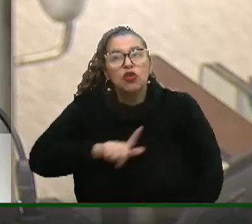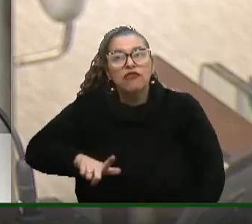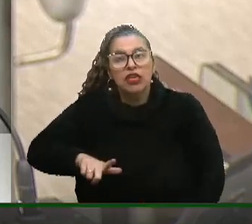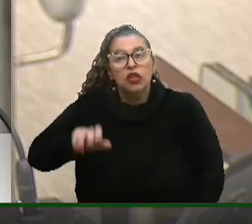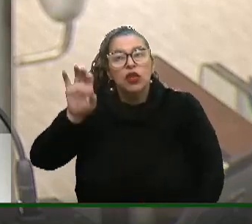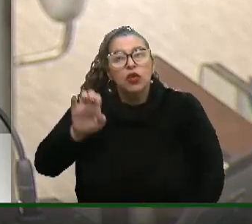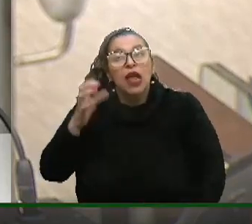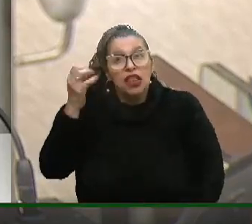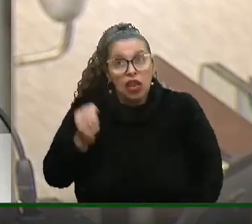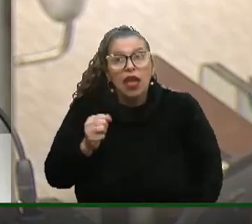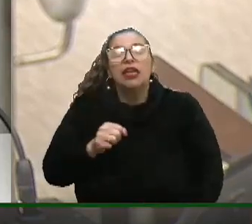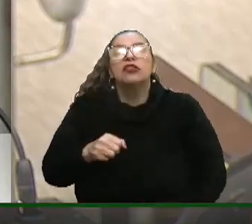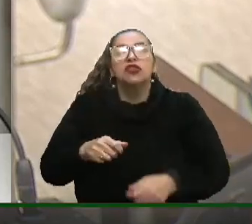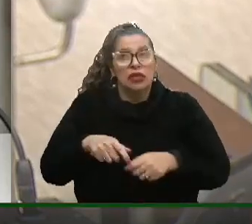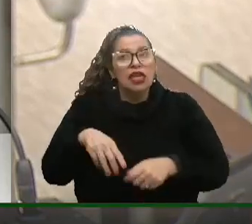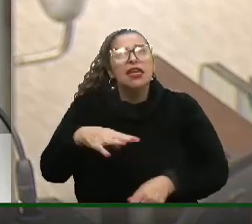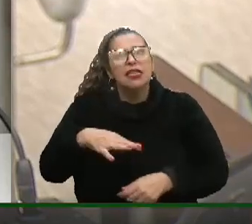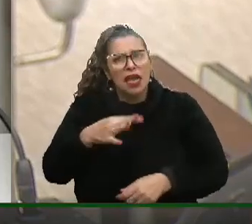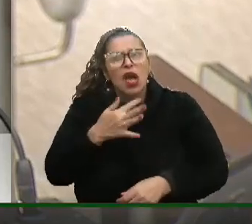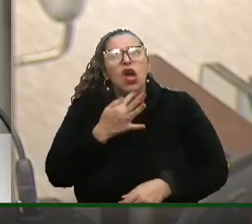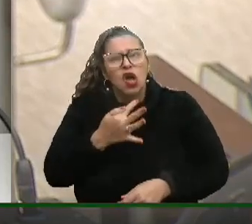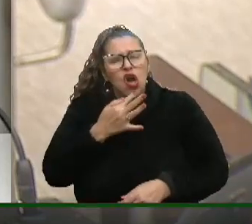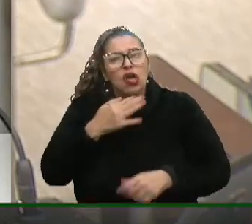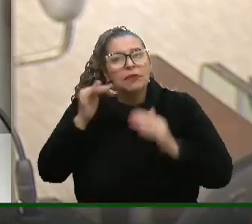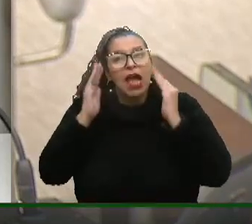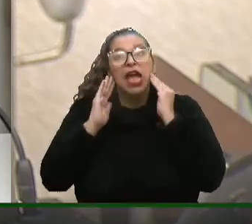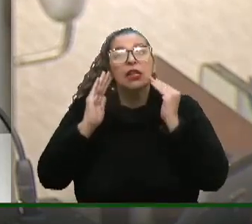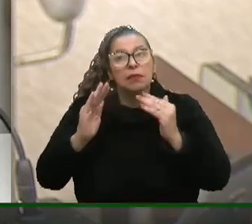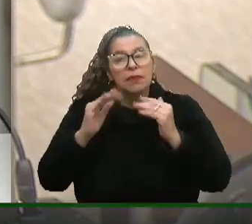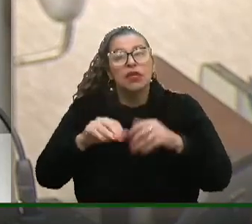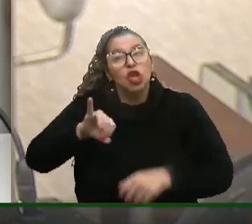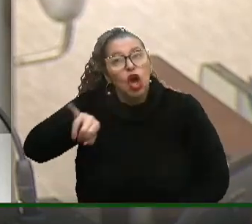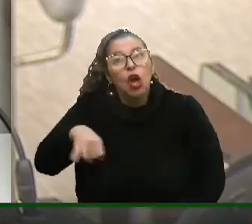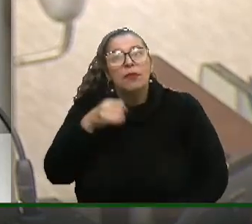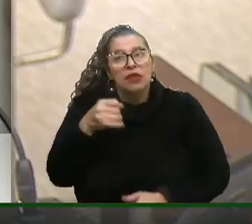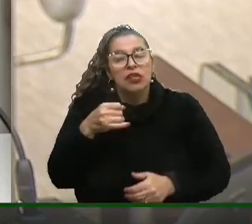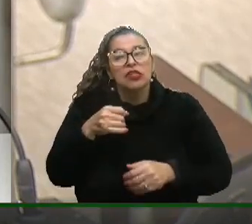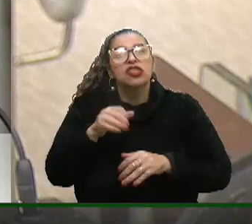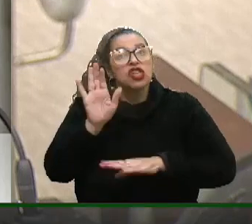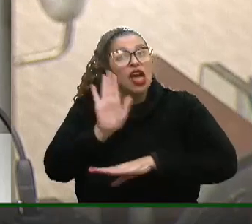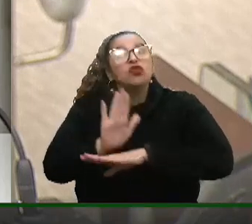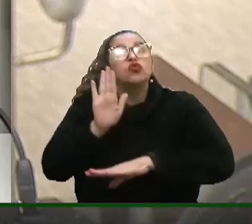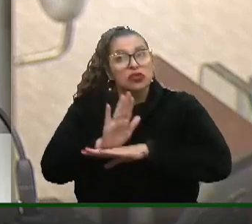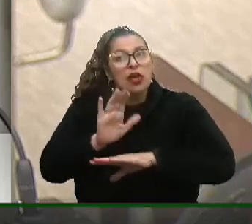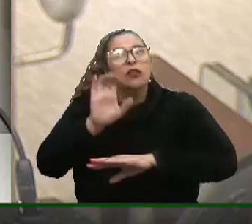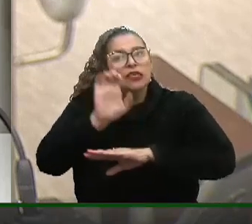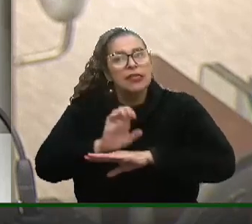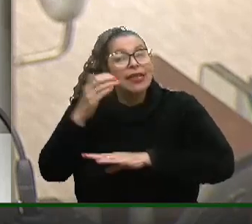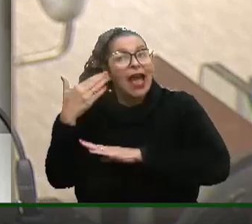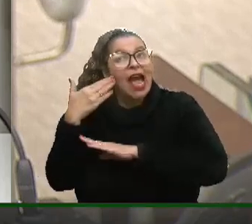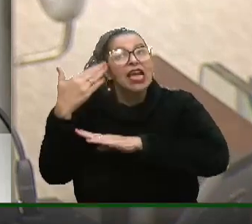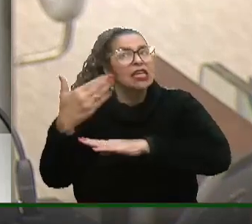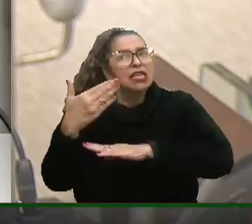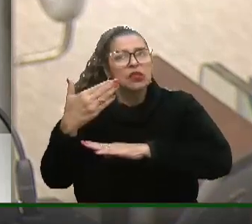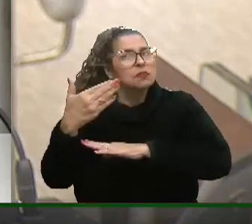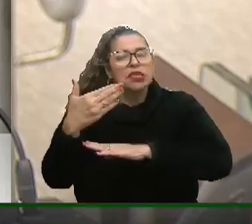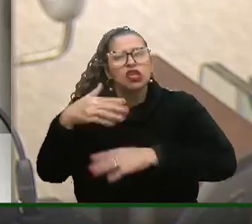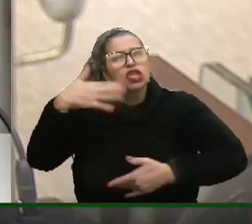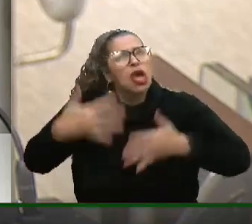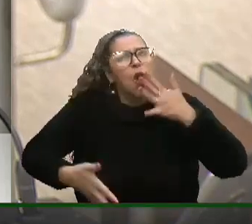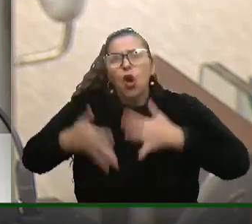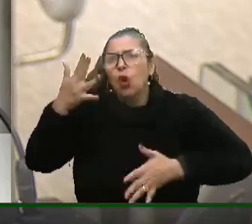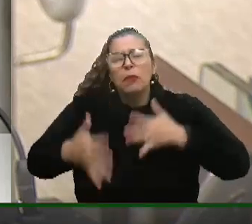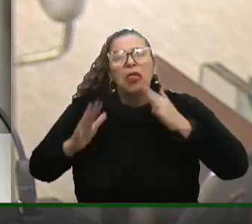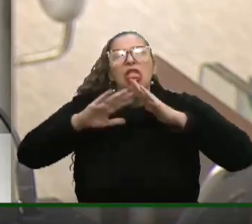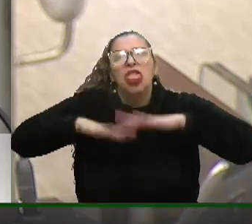Leite. E tenho reconhecimento e agradecimento à oportunidade que ele me deu de ajudar o nosso Estado. Mas agradecimento não se confunde com